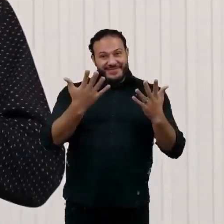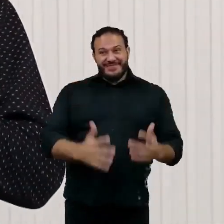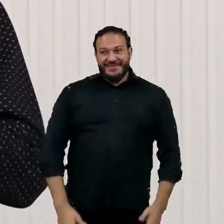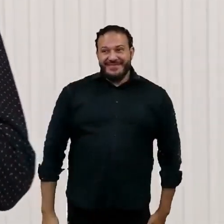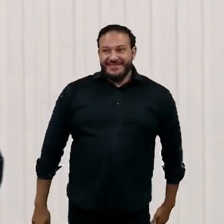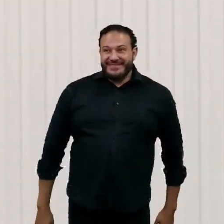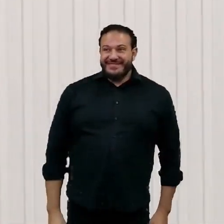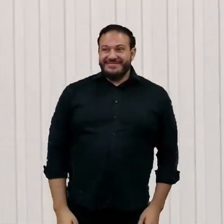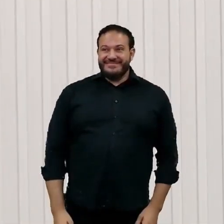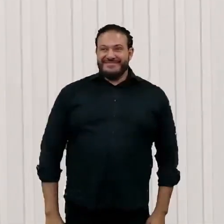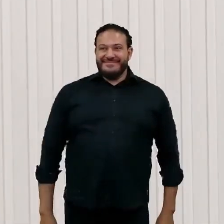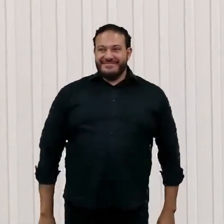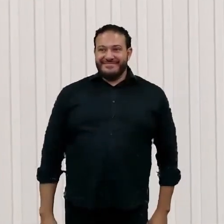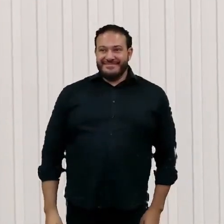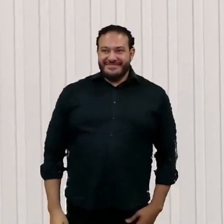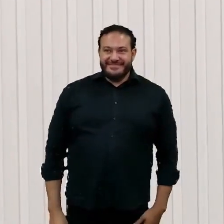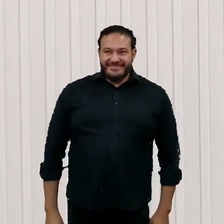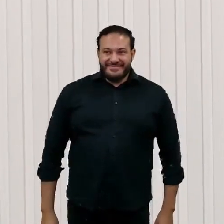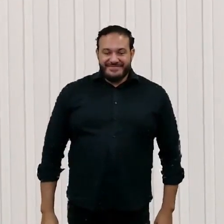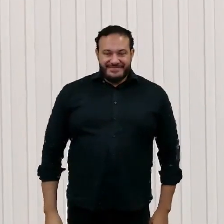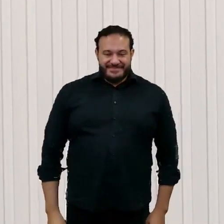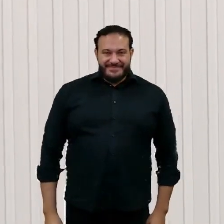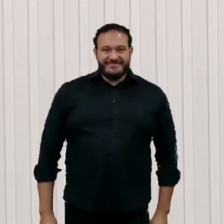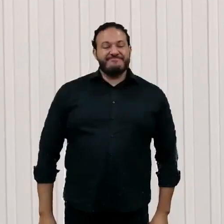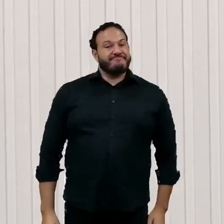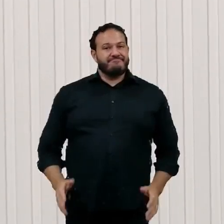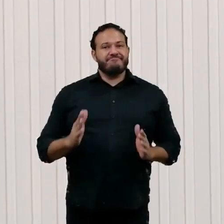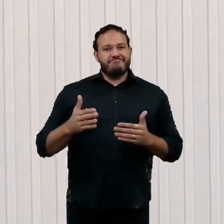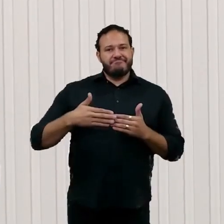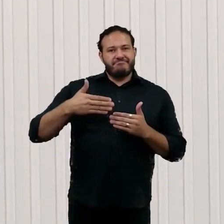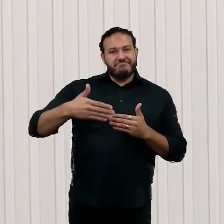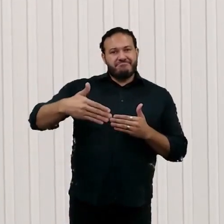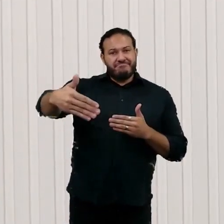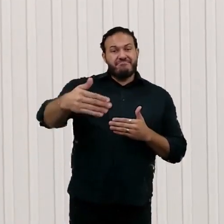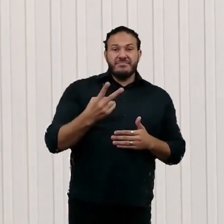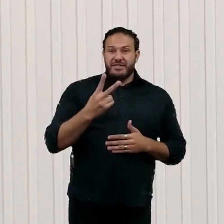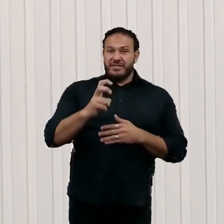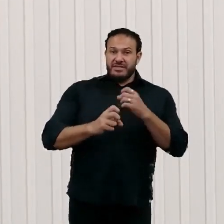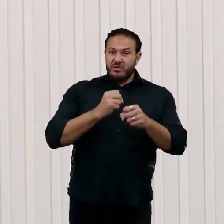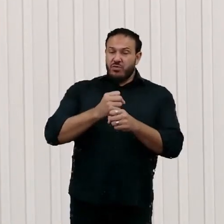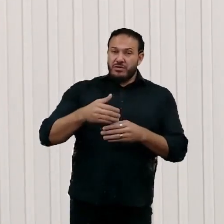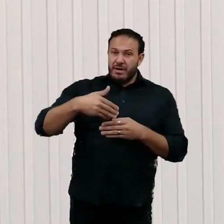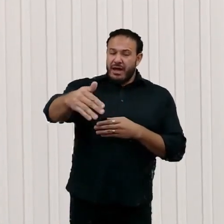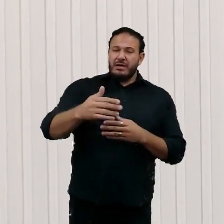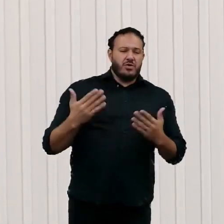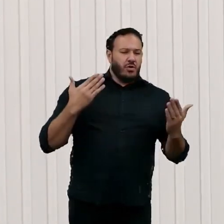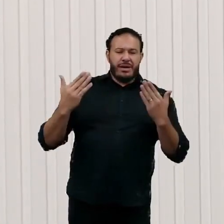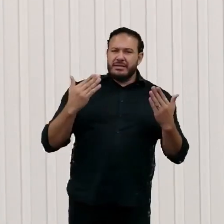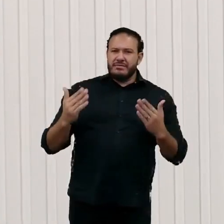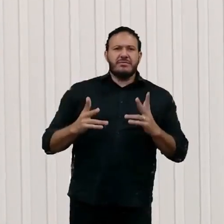E os próximos 25 anos vão parecer 100 anos em termos de mudanças